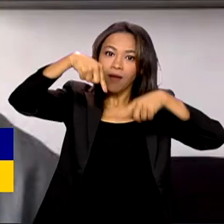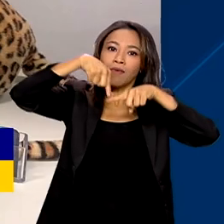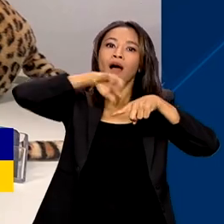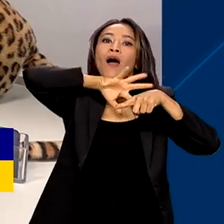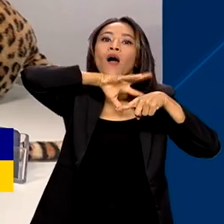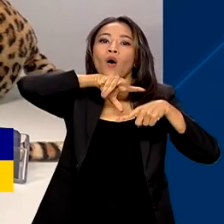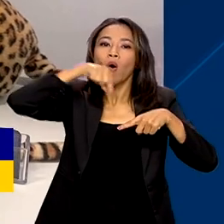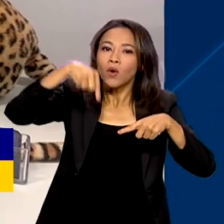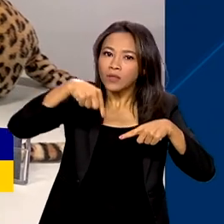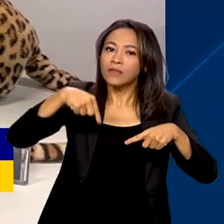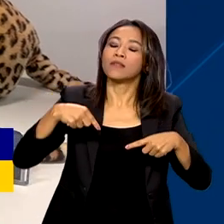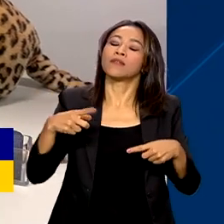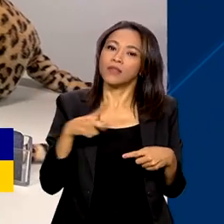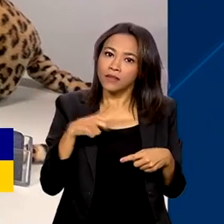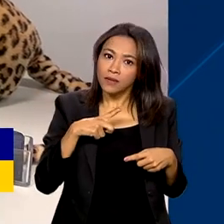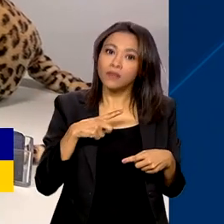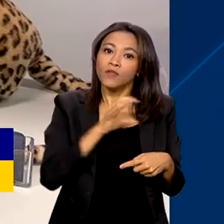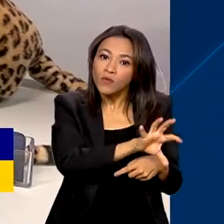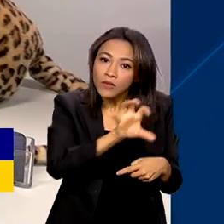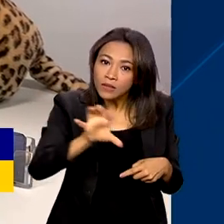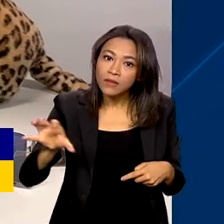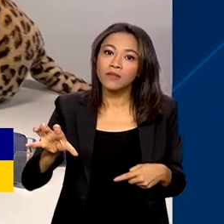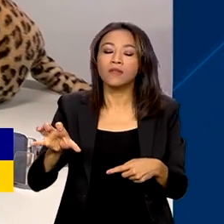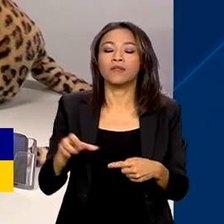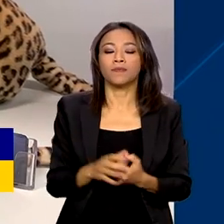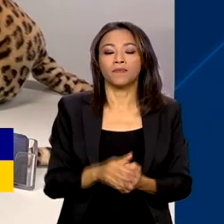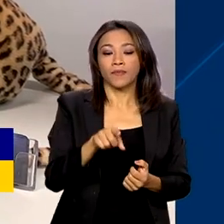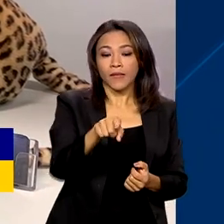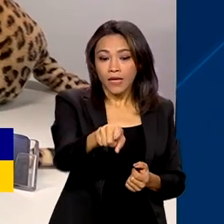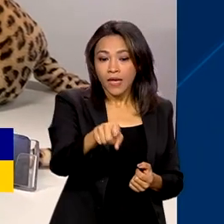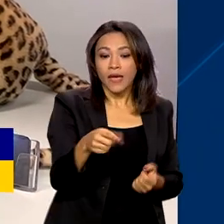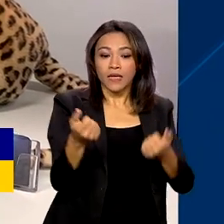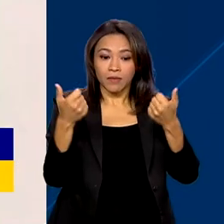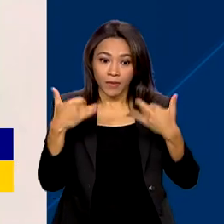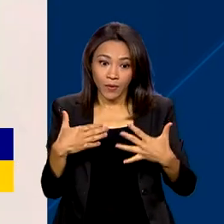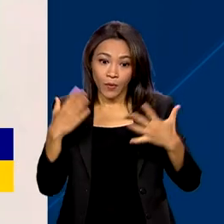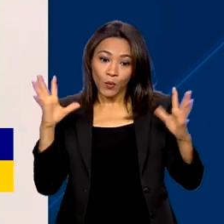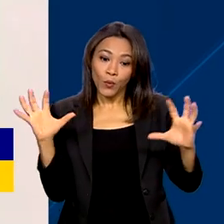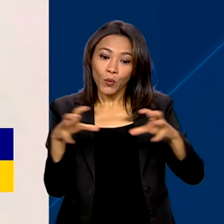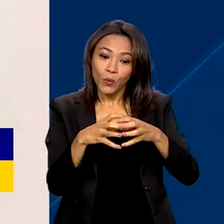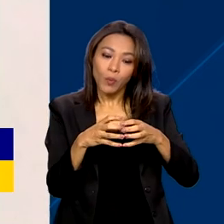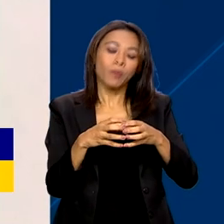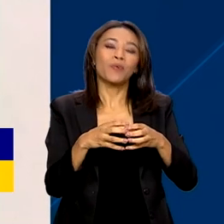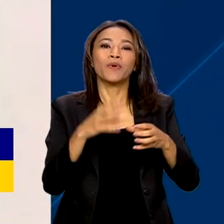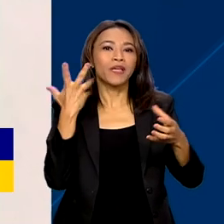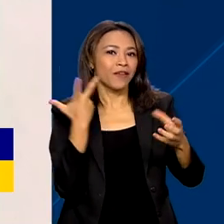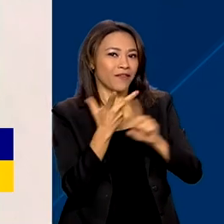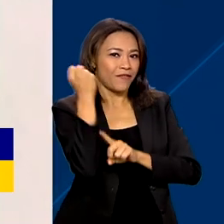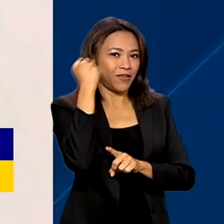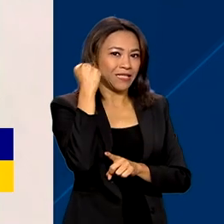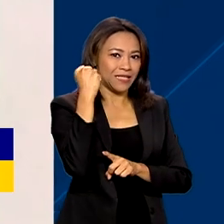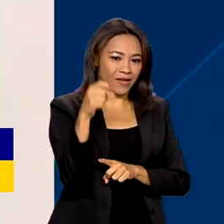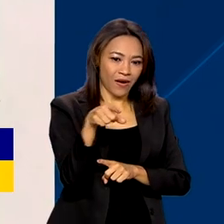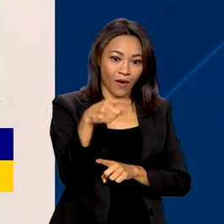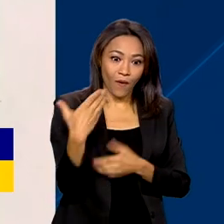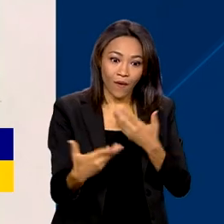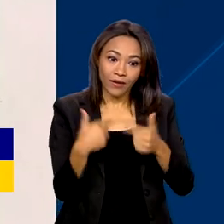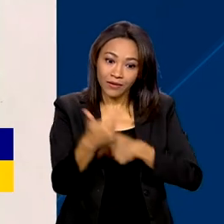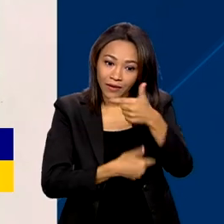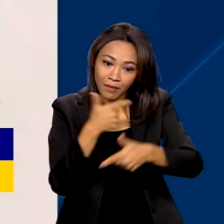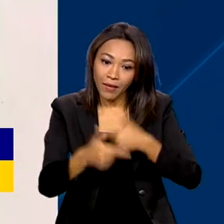ecossistema. O Ministério da Ciência e Tecnologia e a equipe vencedora trabalham agora para colocar o